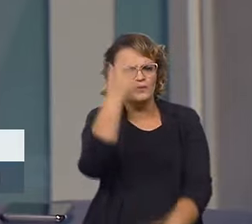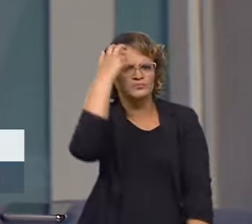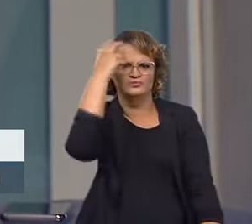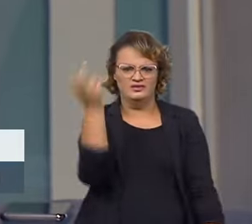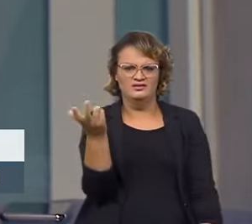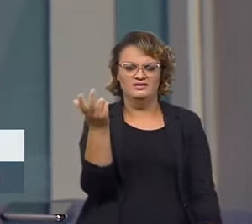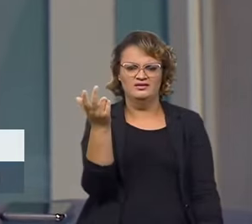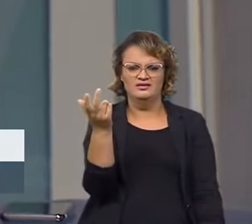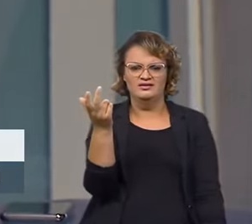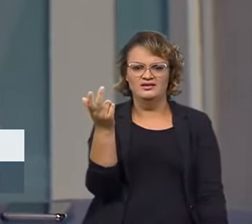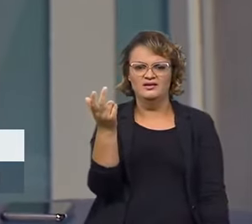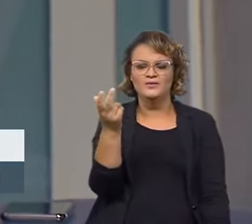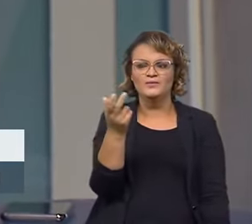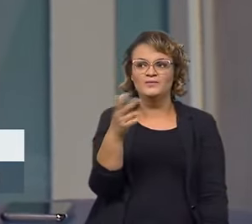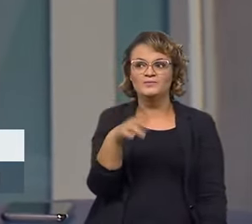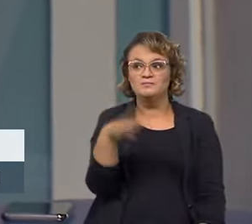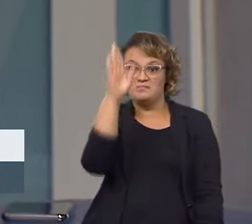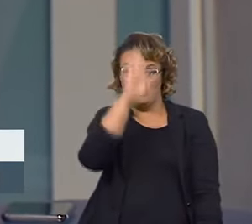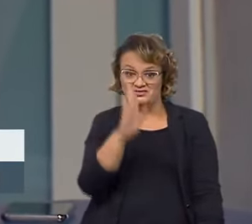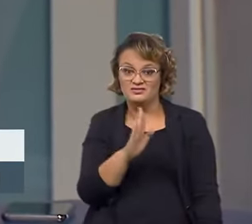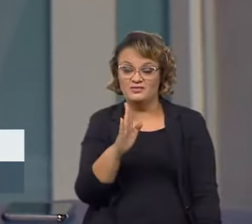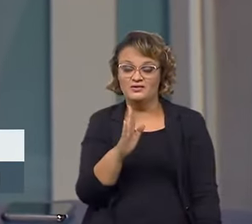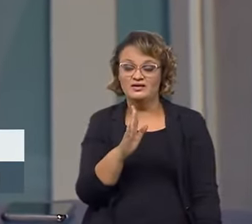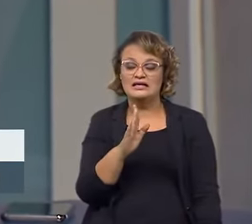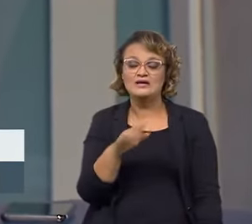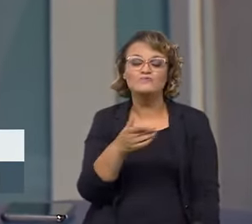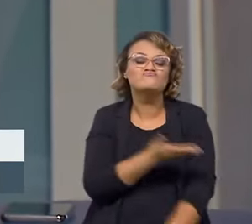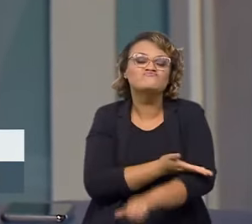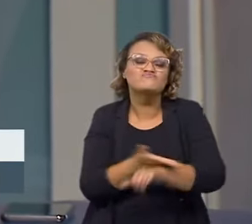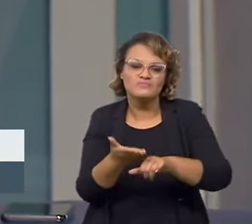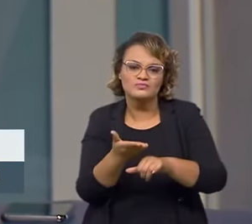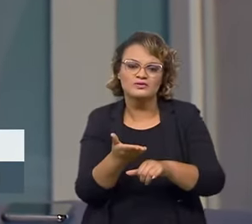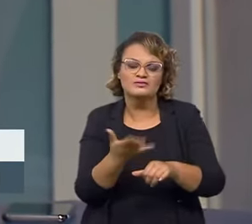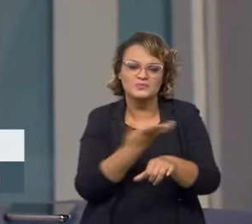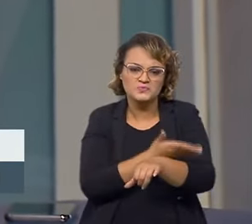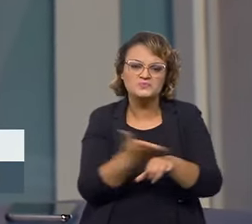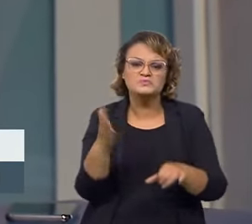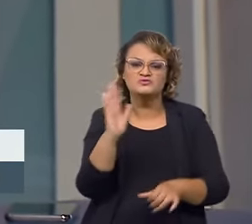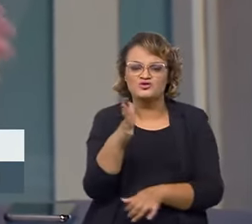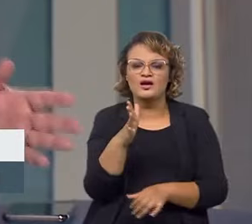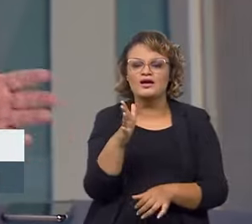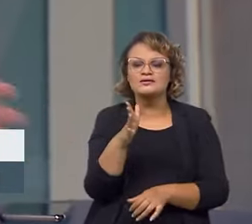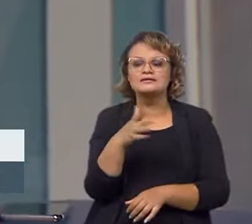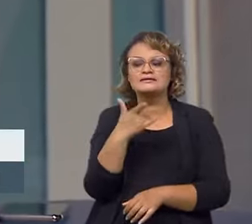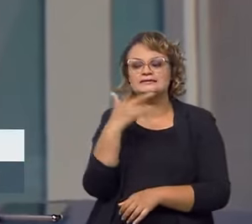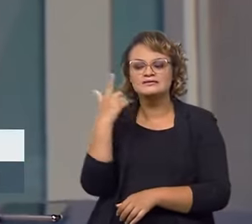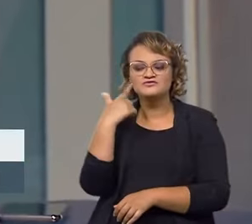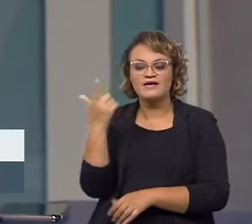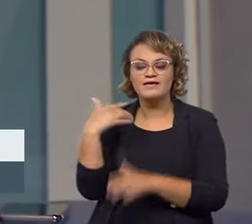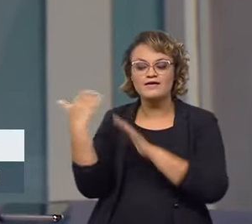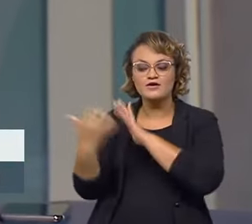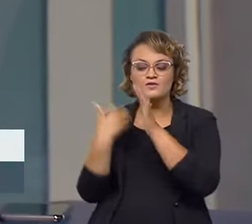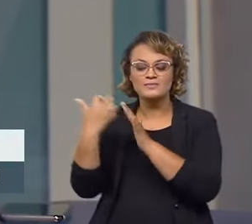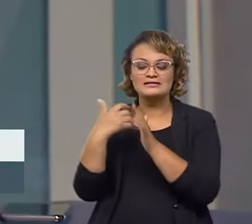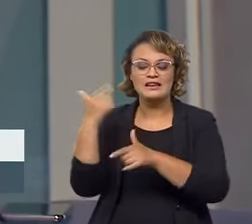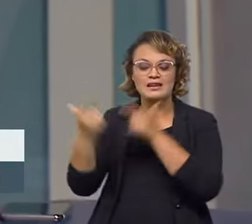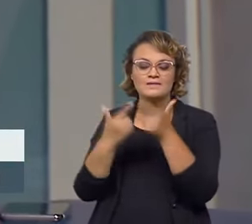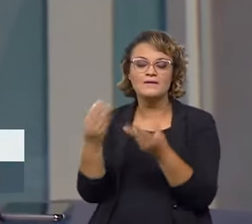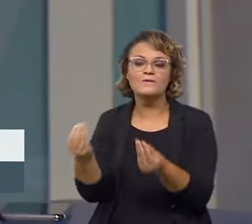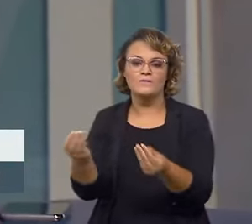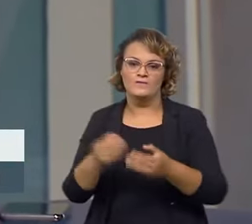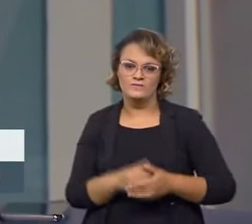né? Olha, o Estado brasileiro tem esse costume já histórico de definir como as empresas têm que trabalhar.